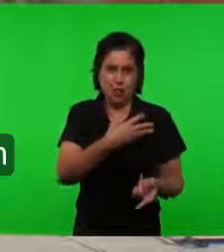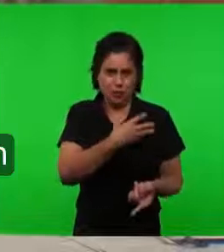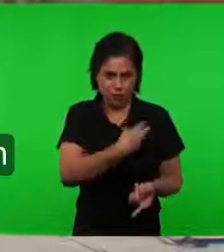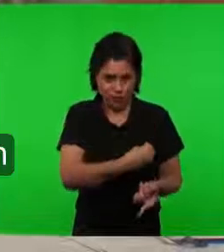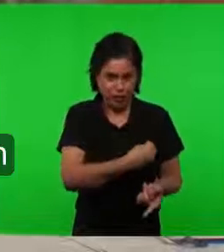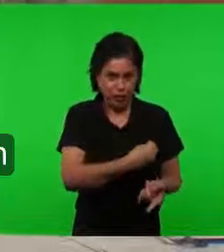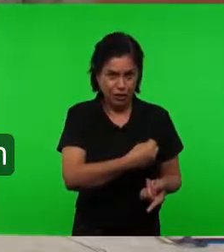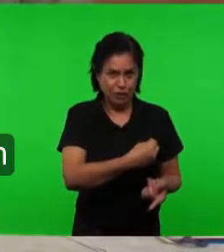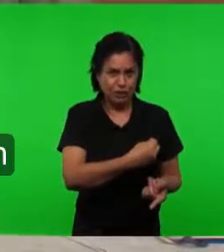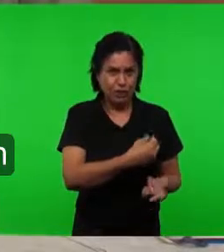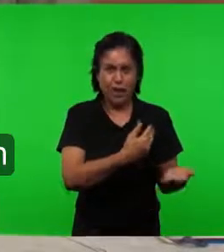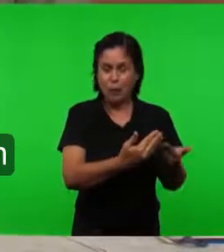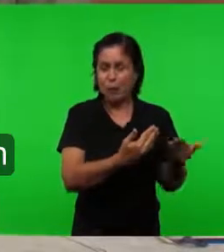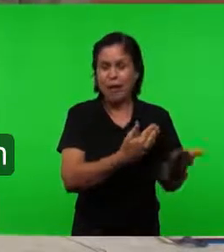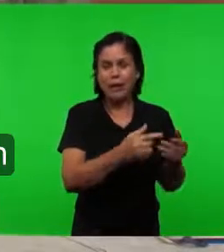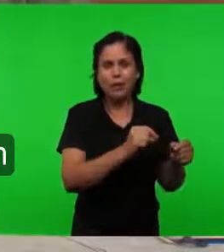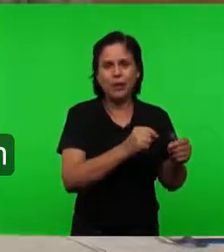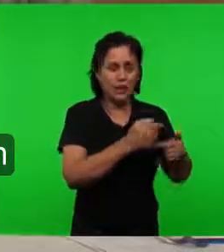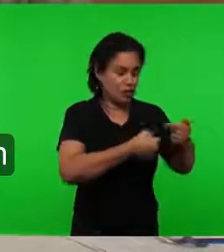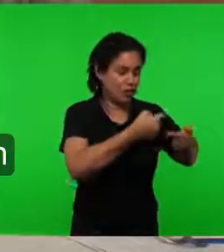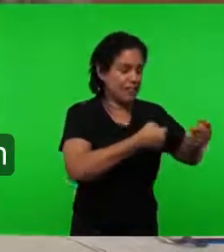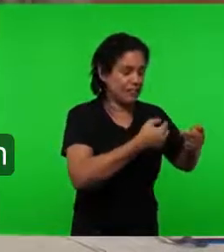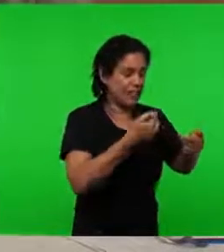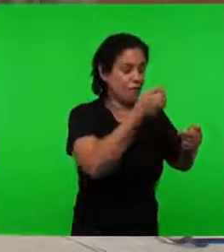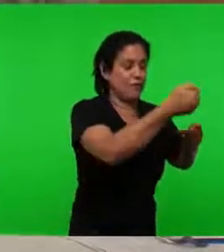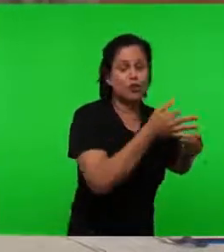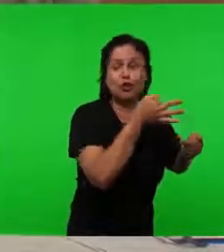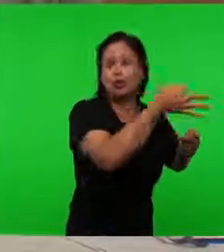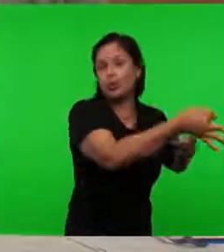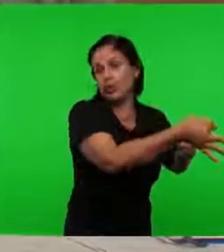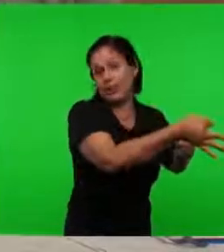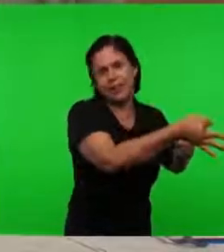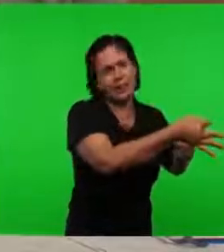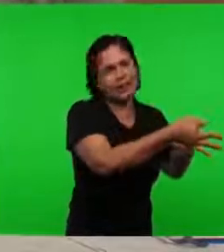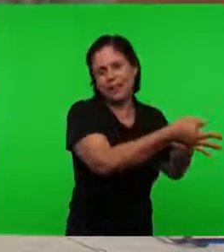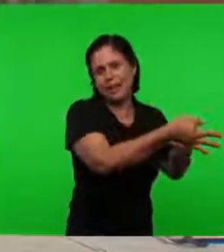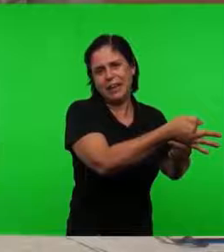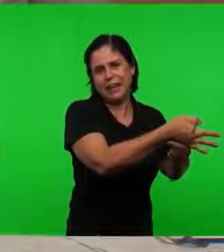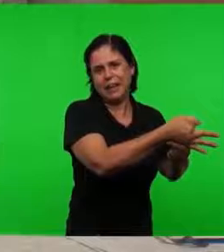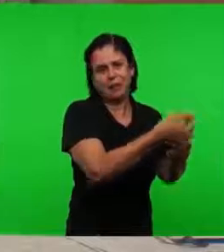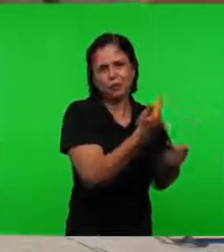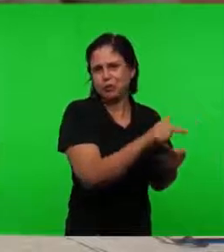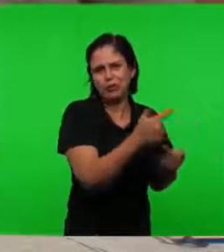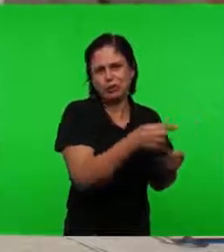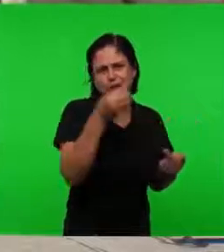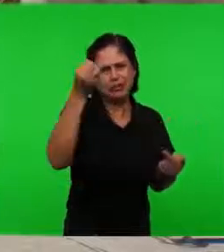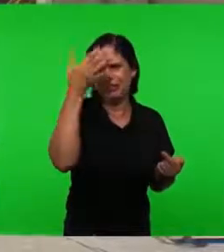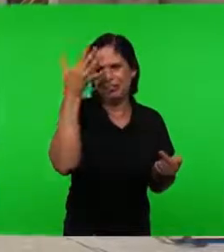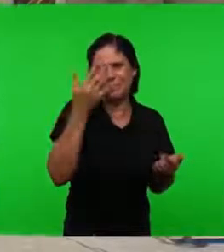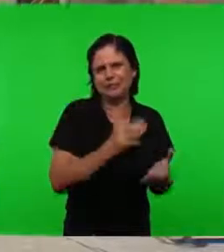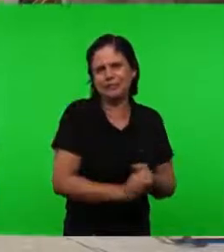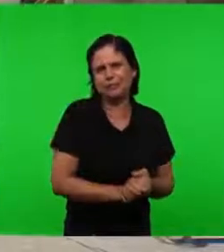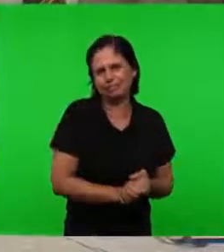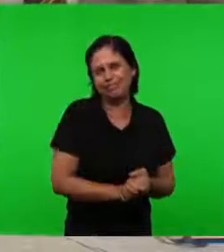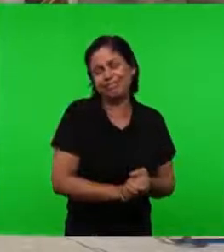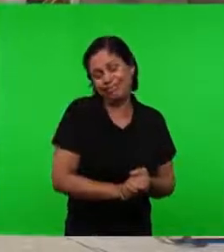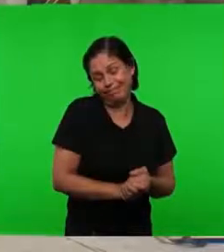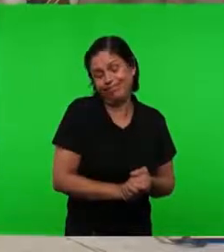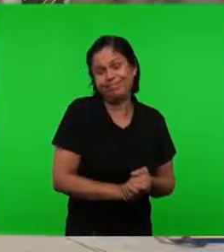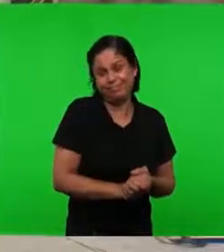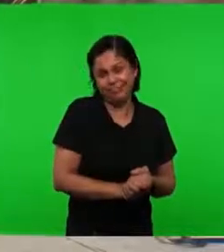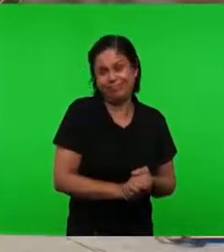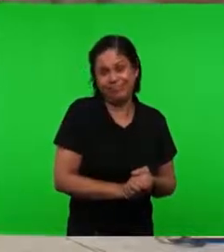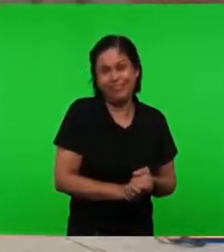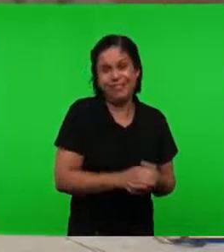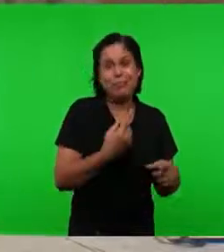Porque a fé Morreu ali Ela morre em Pérgamo E agora Uma estrutura